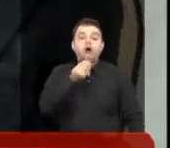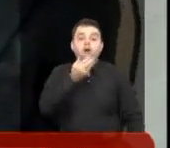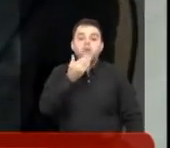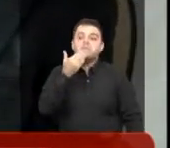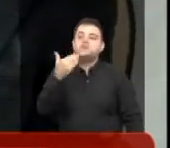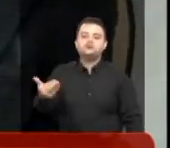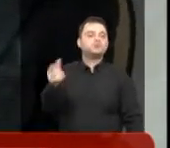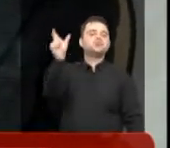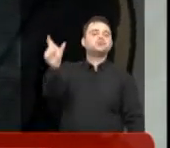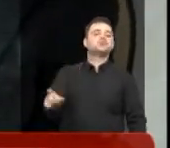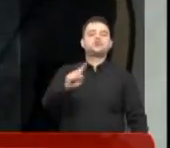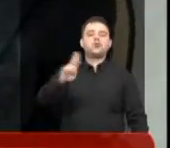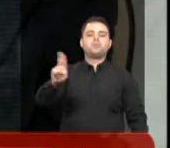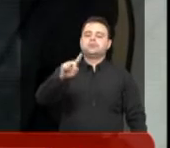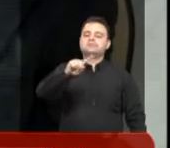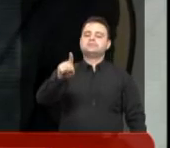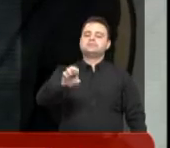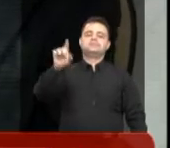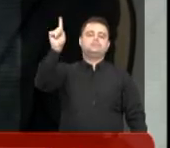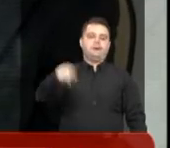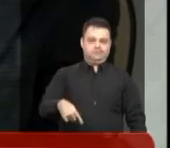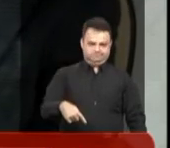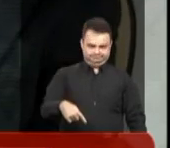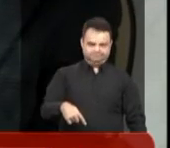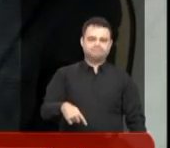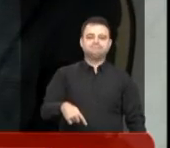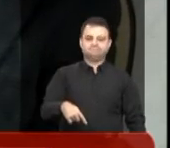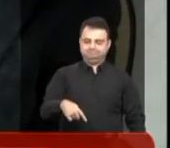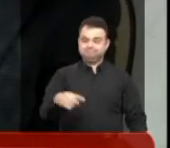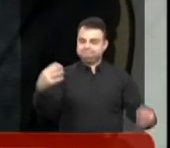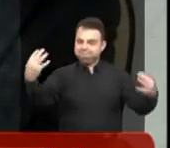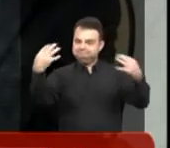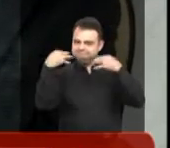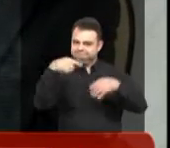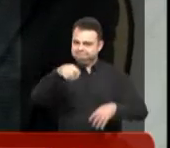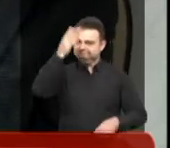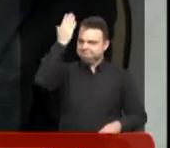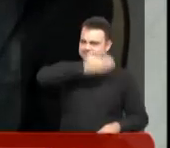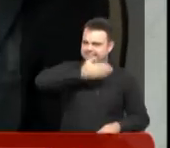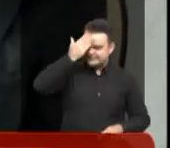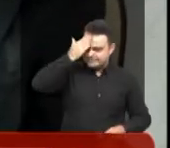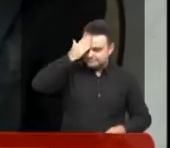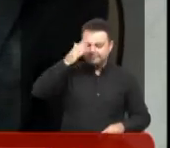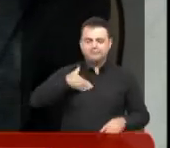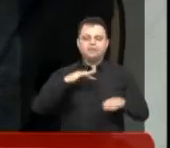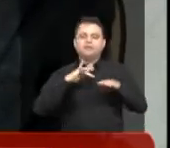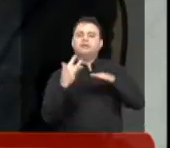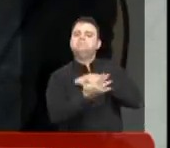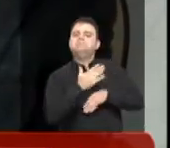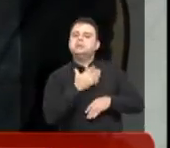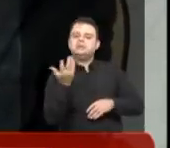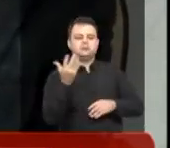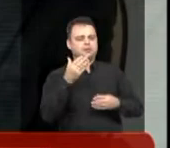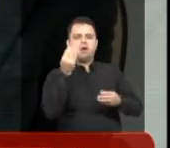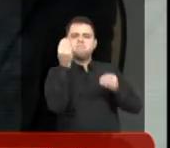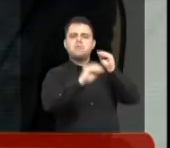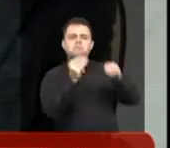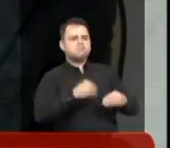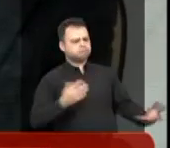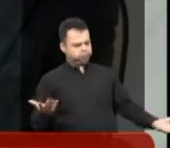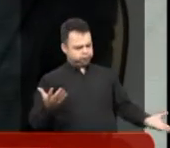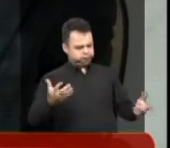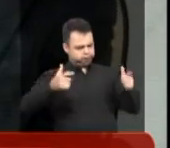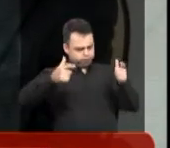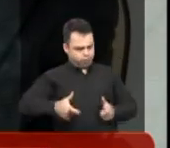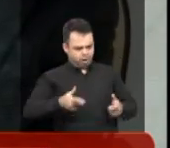procurou. E uma coisa que é muito legal, Thais, é importante que os ouvintes saibam, tem gente que vê minhas postagens, entra nas minhas redes sociais